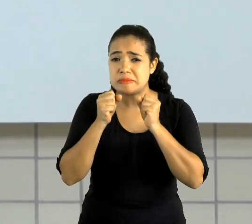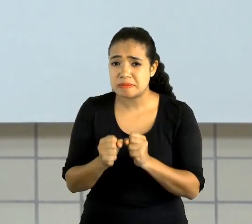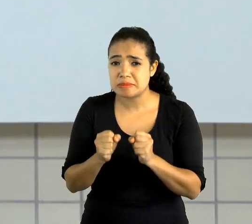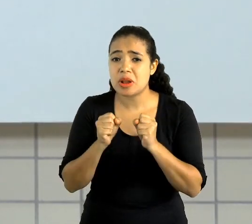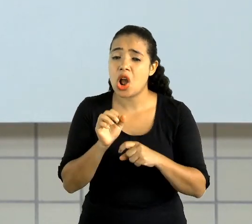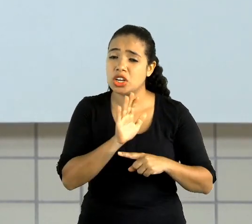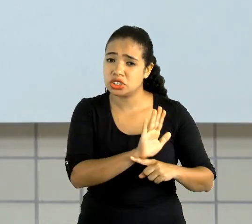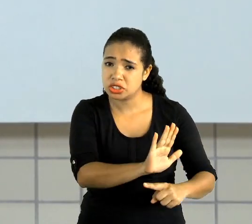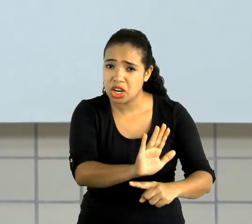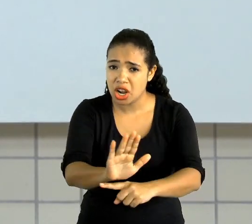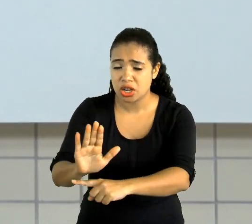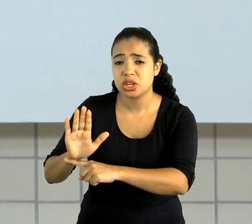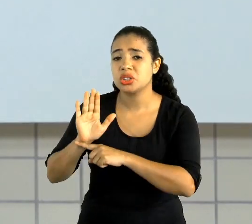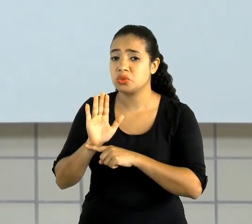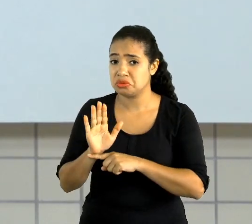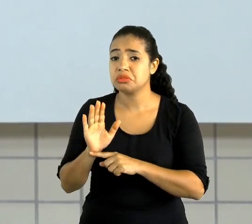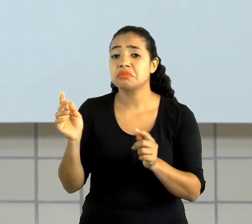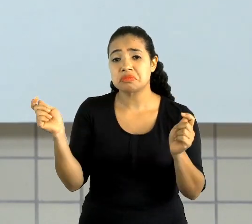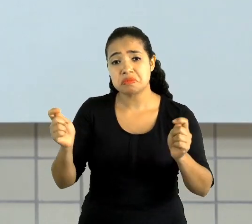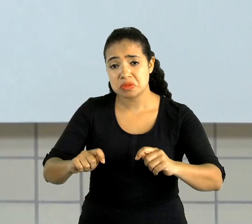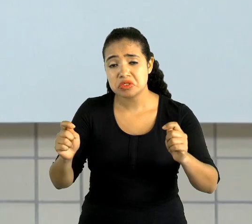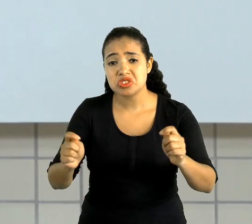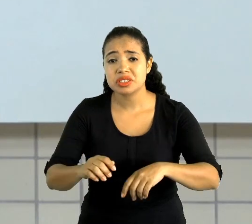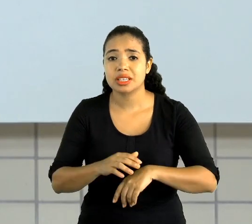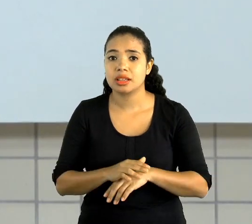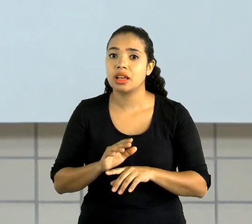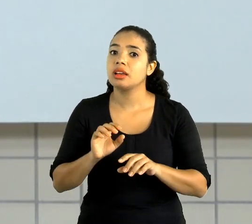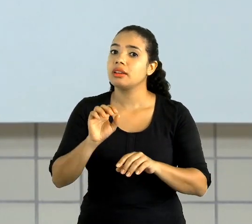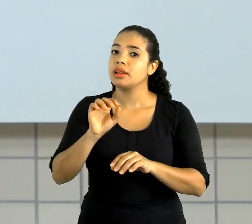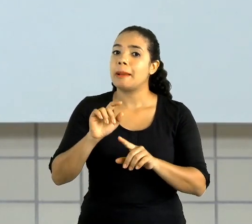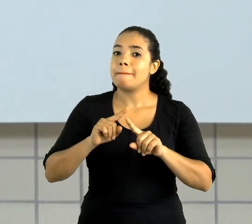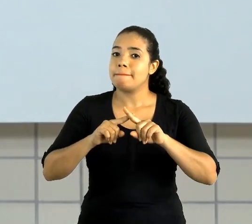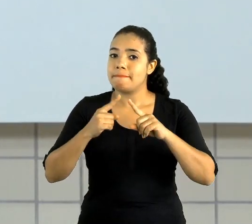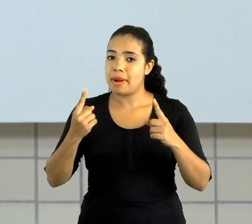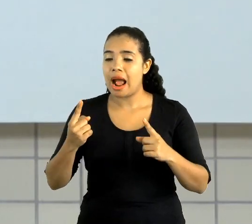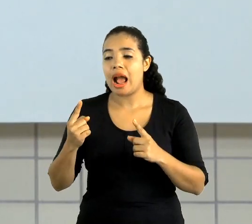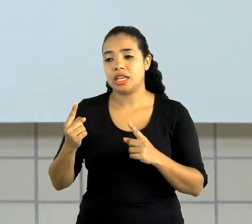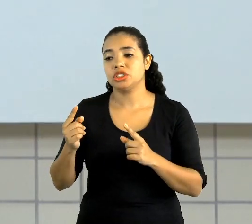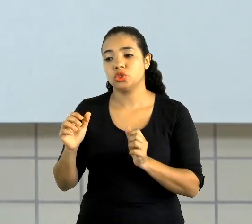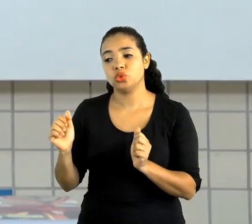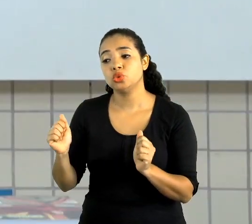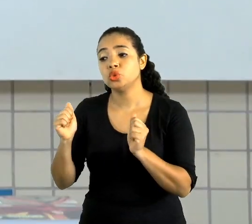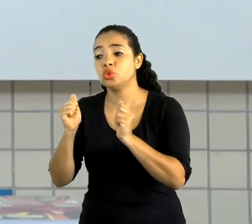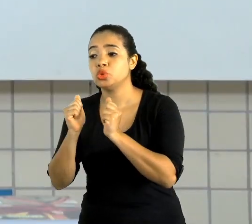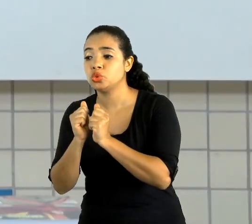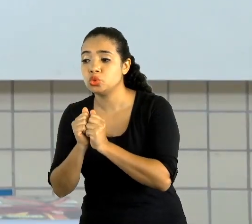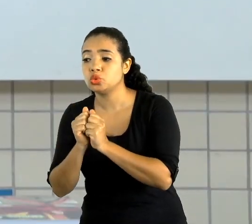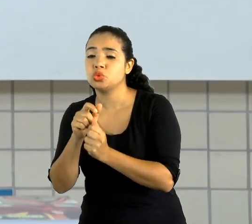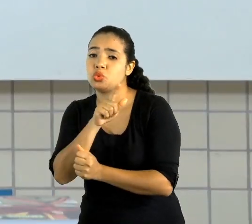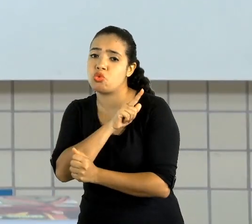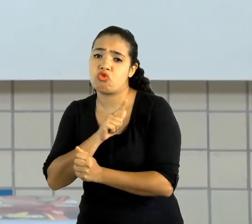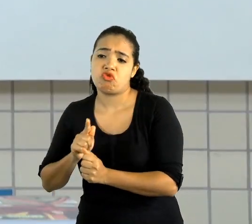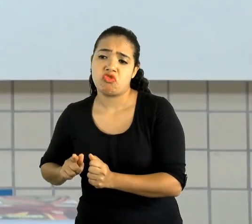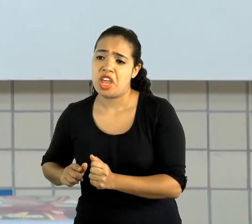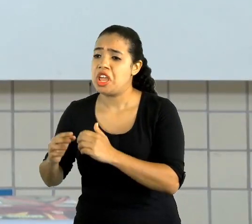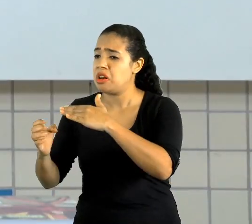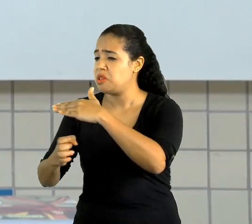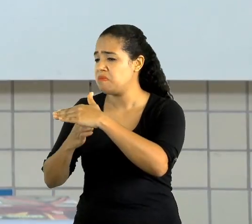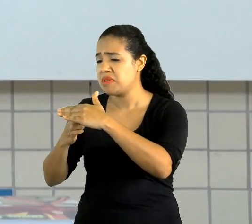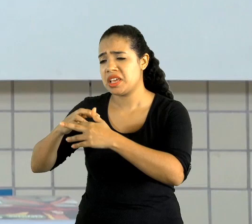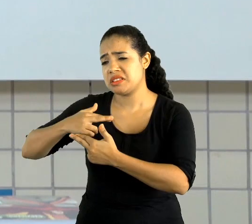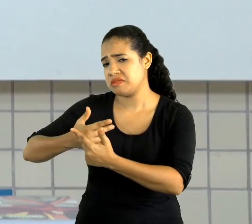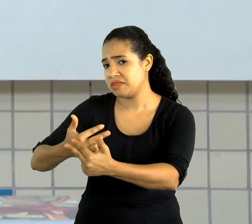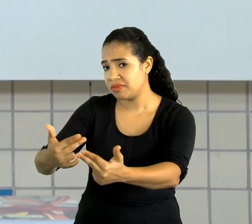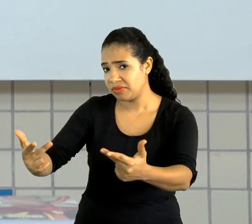ajudar de alguma forma, claro, juntamente com os órgãos competentes. Voltando a falar sobre moradias,